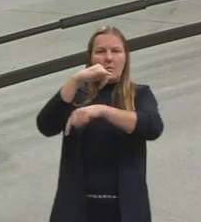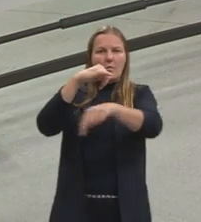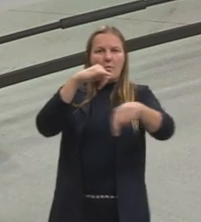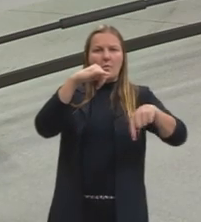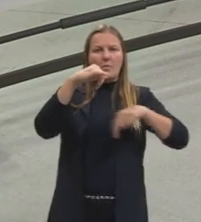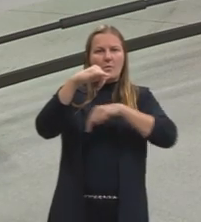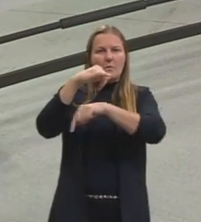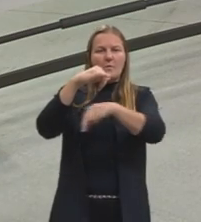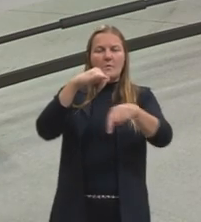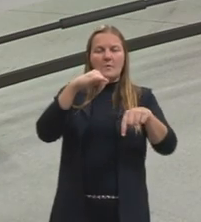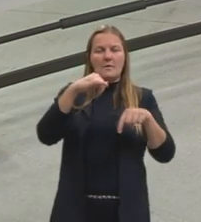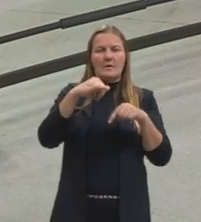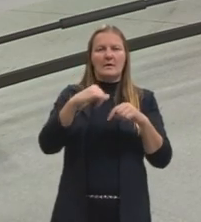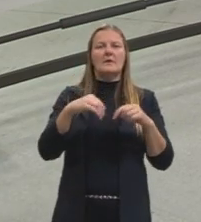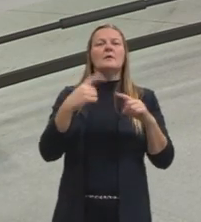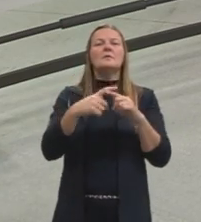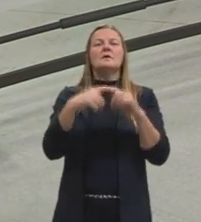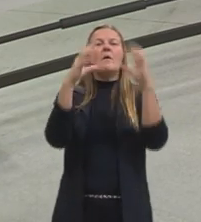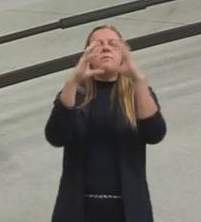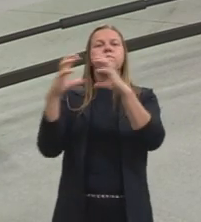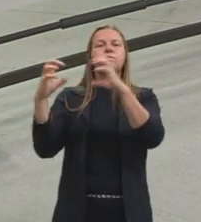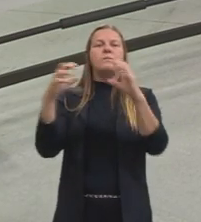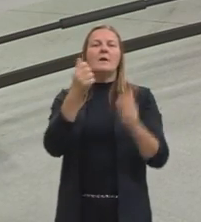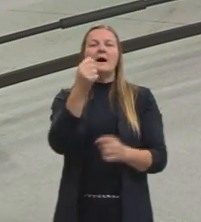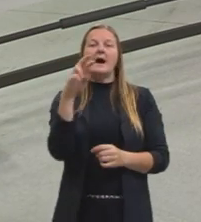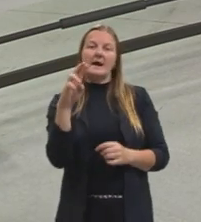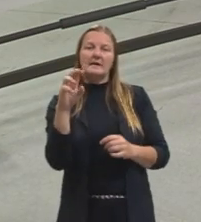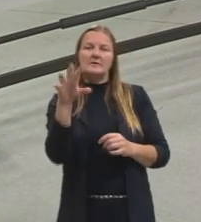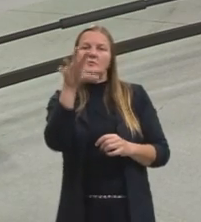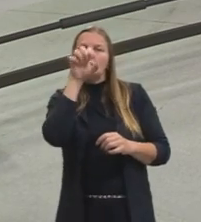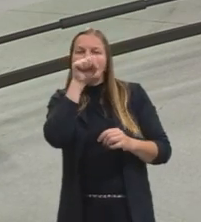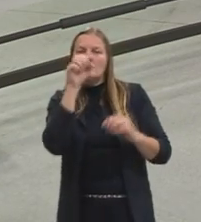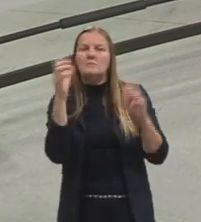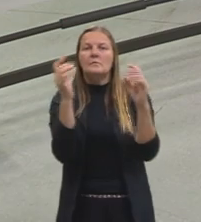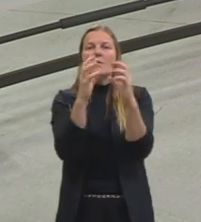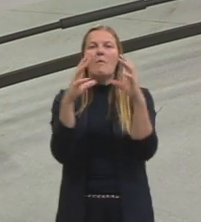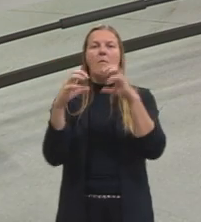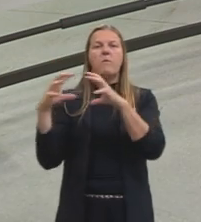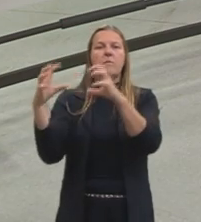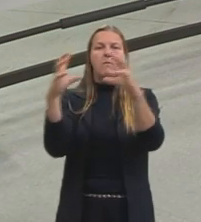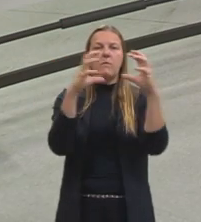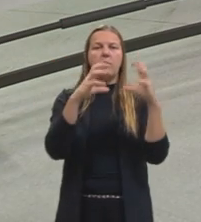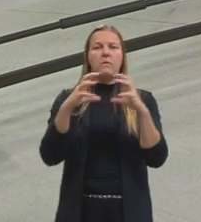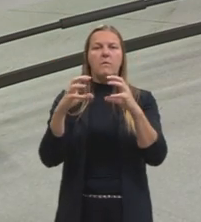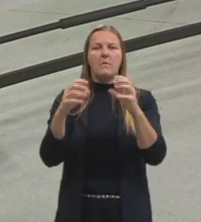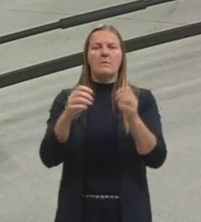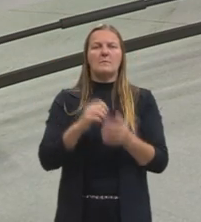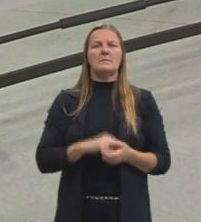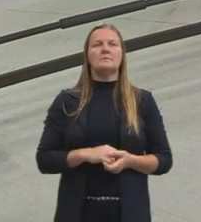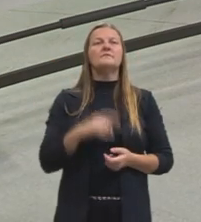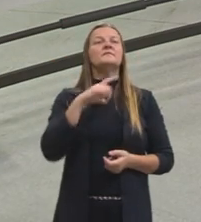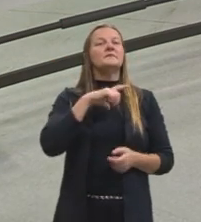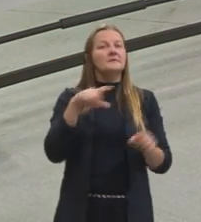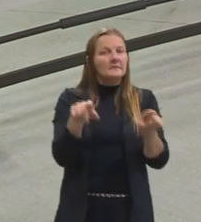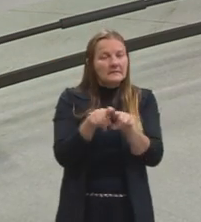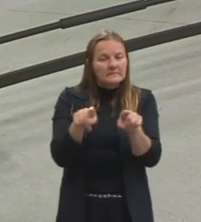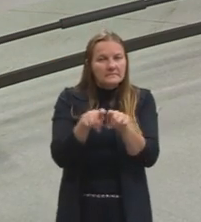massa de ar, ó, vou lá voltar lá pro nosso quadro, todas essas massas de ar, certo? Elas também